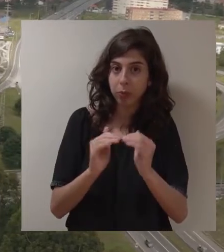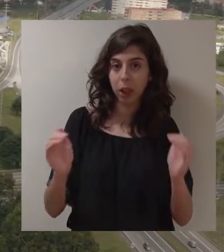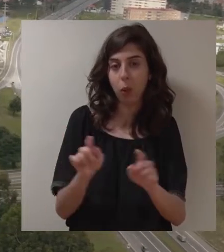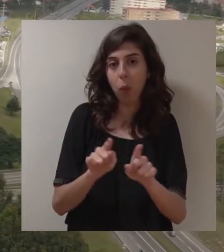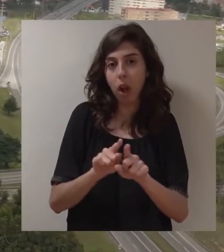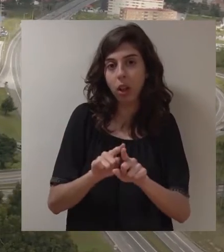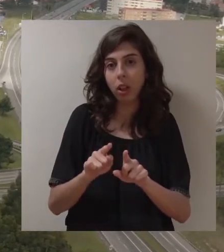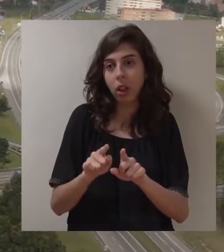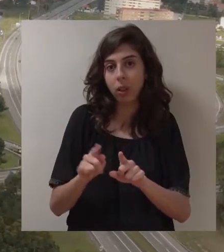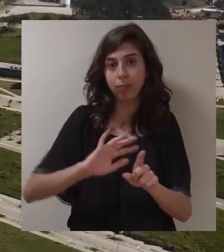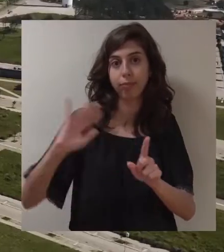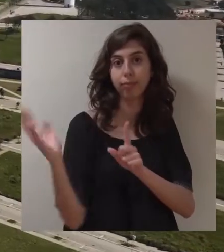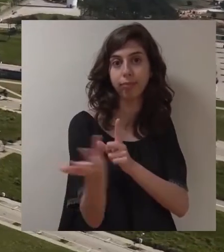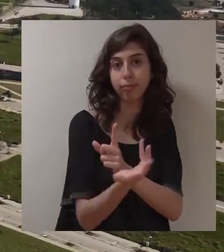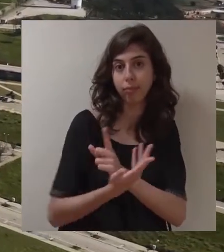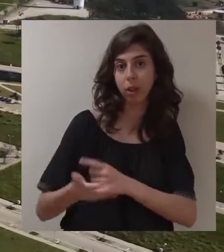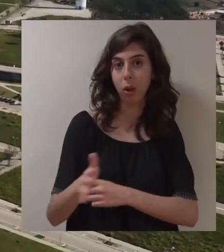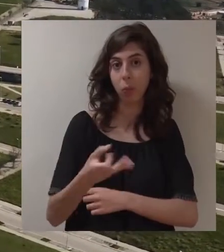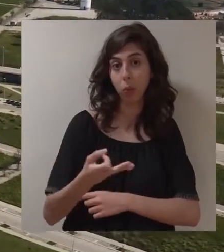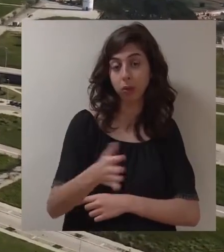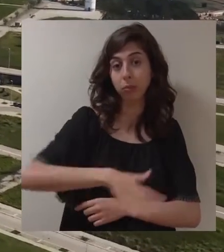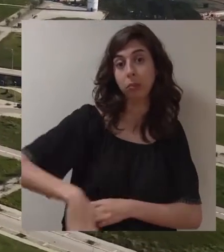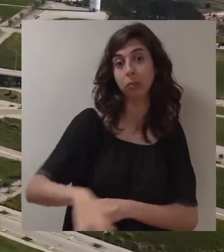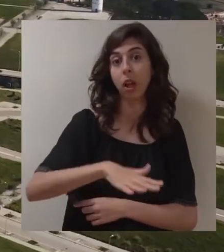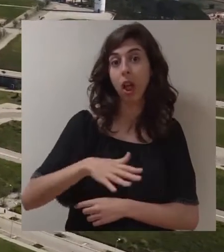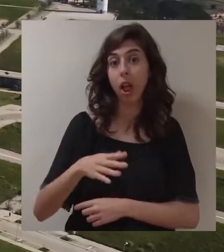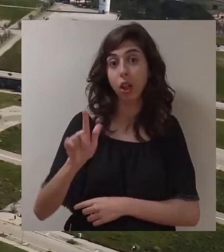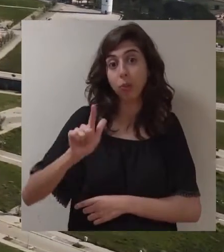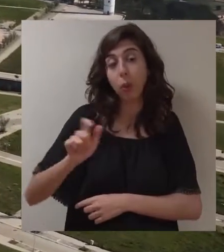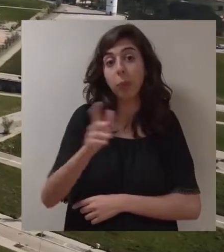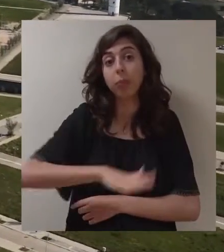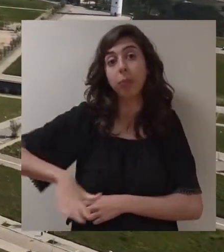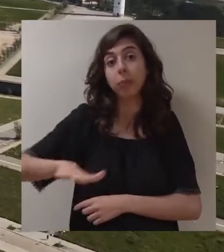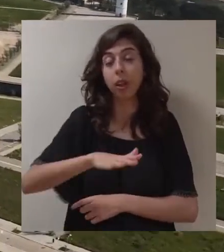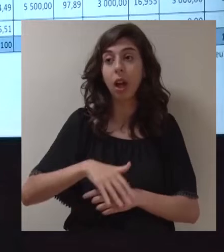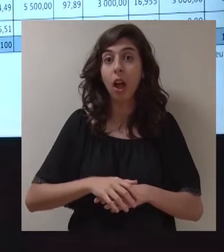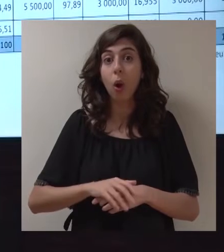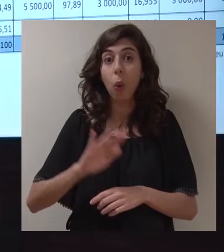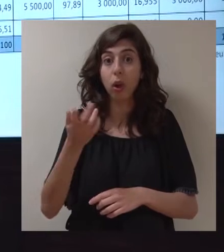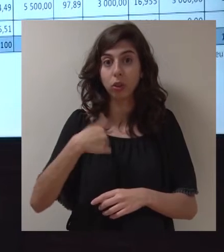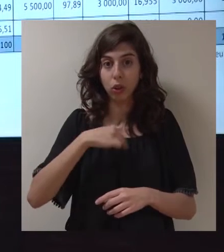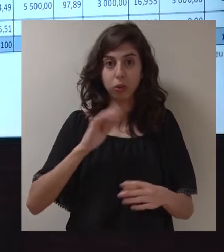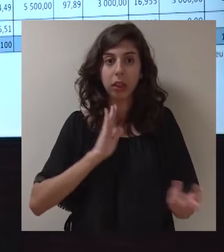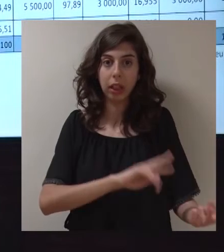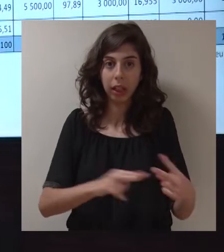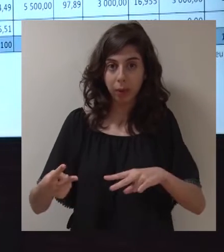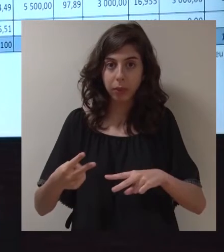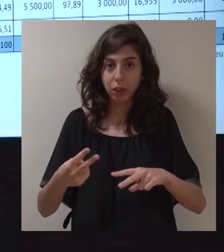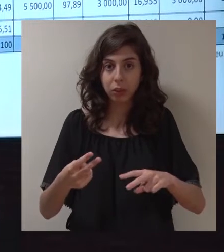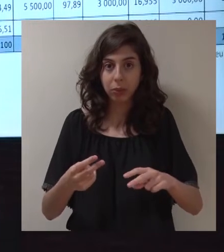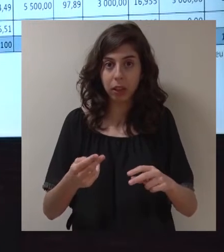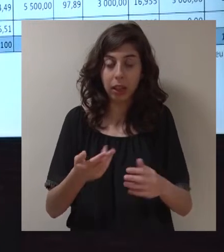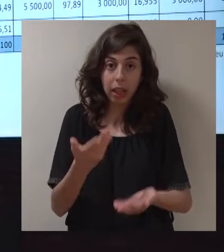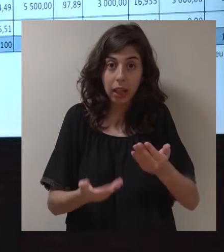tem muitas outras, à nossa volta, à volta do nosso território, na área metropolitana do Porto, ou na área metropolitana de Lisboa, quando temos Câmaras